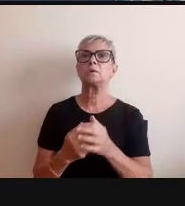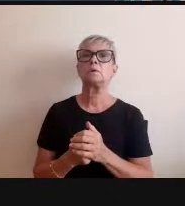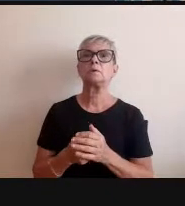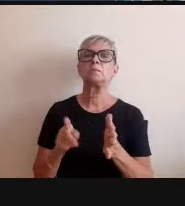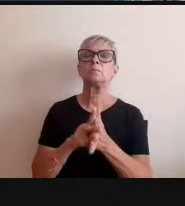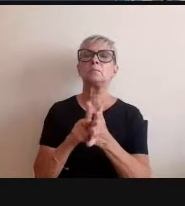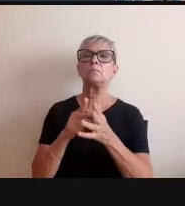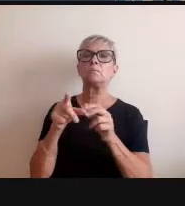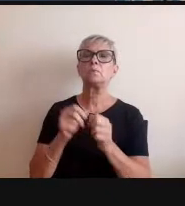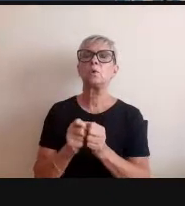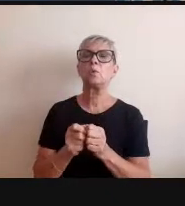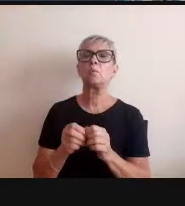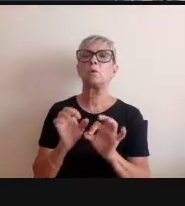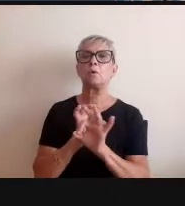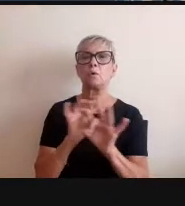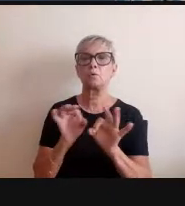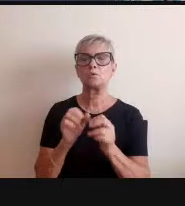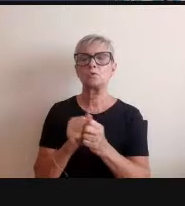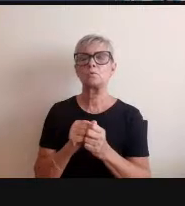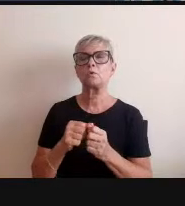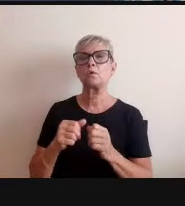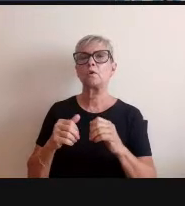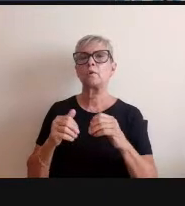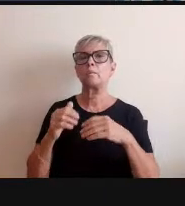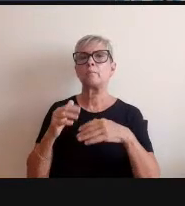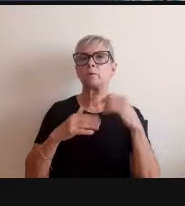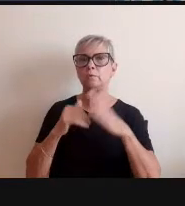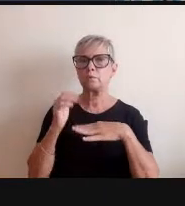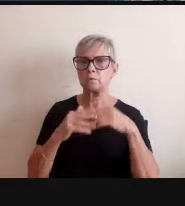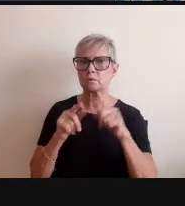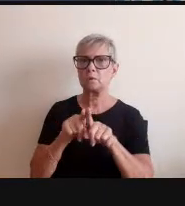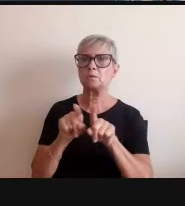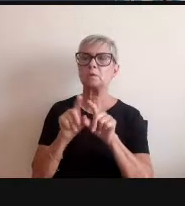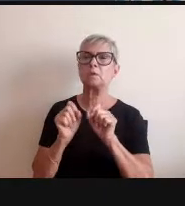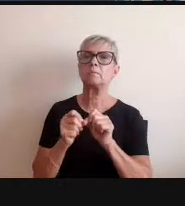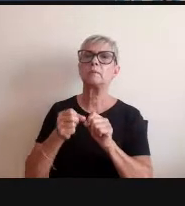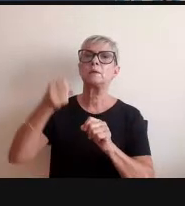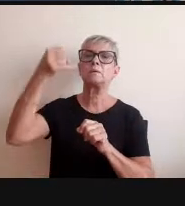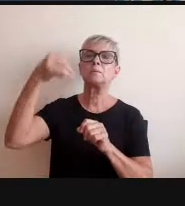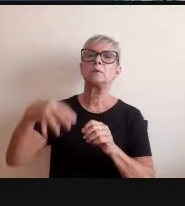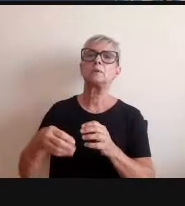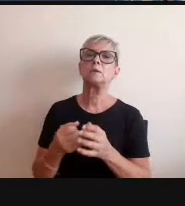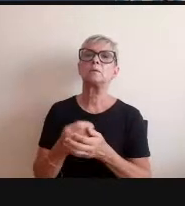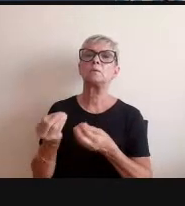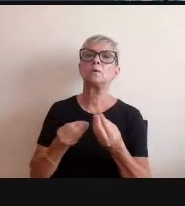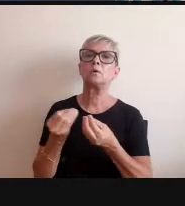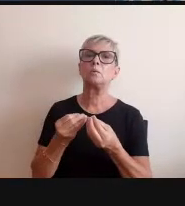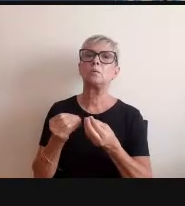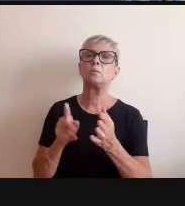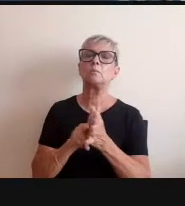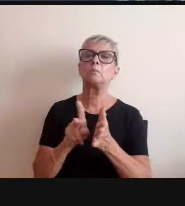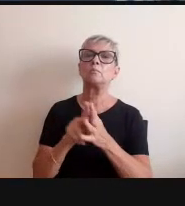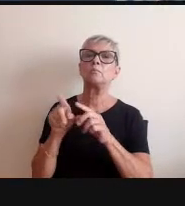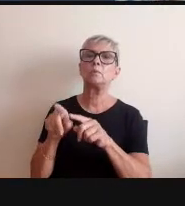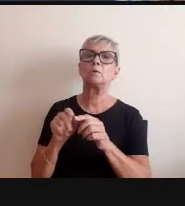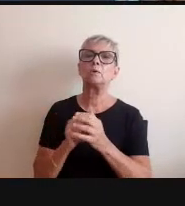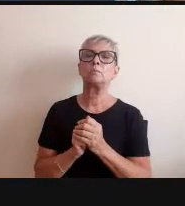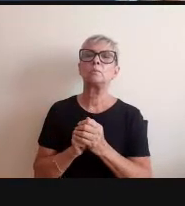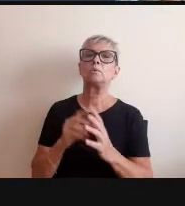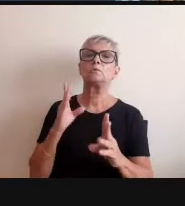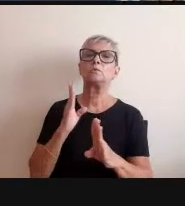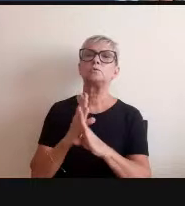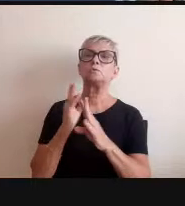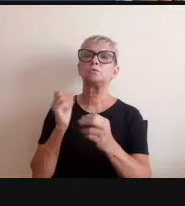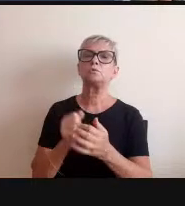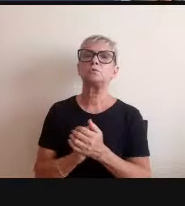Barcelona dizendo em 60 pelas mãos de amigos da Bélgica descobri vocês